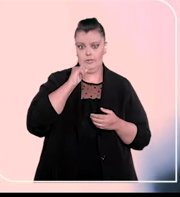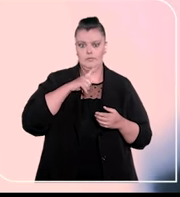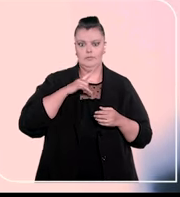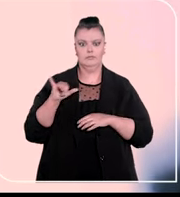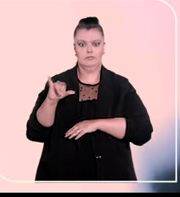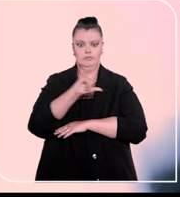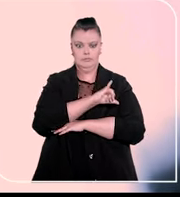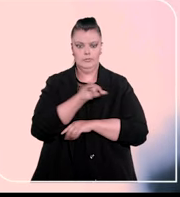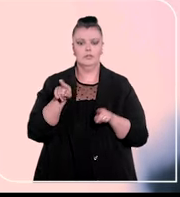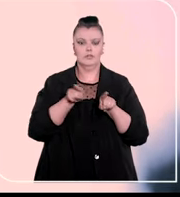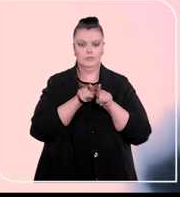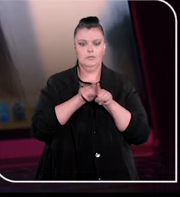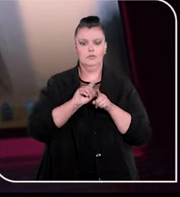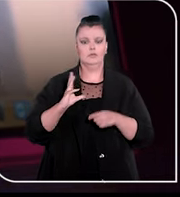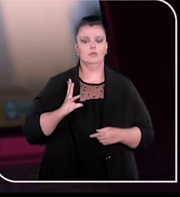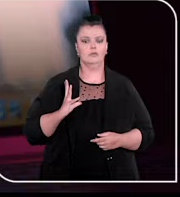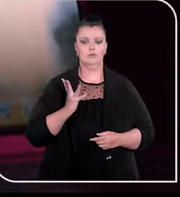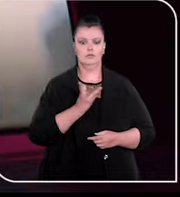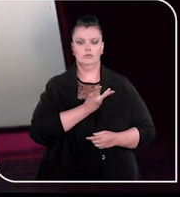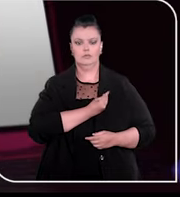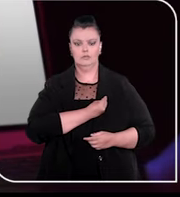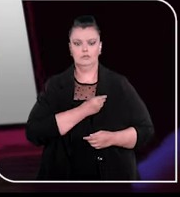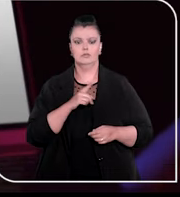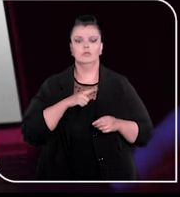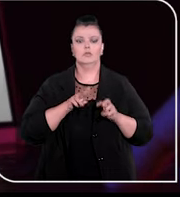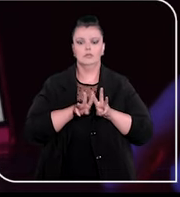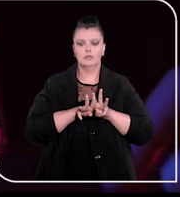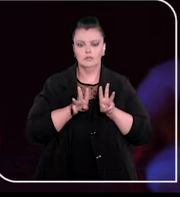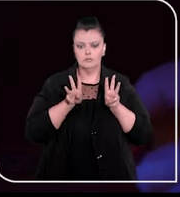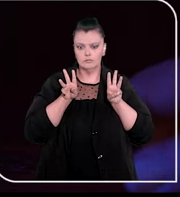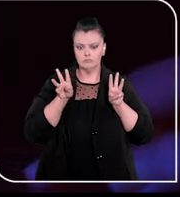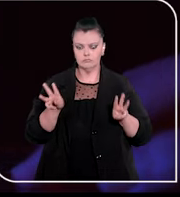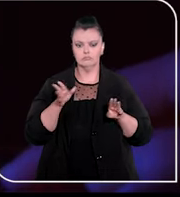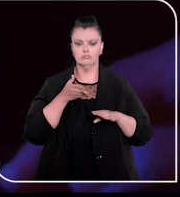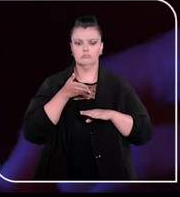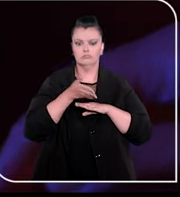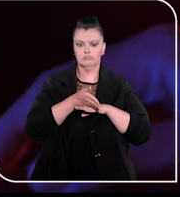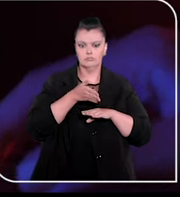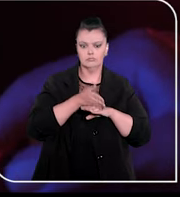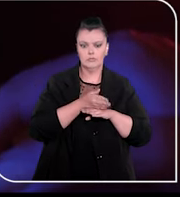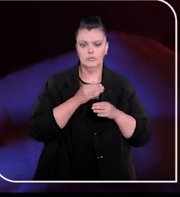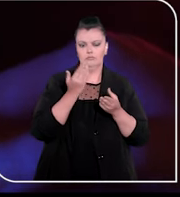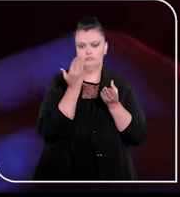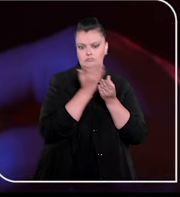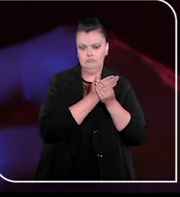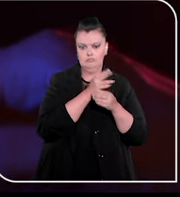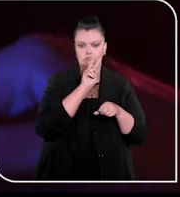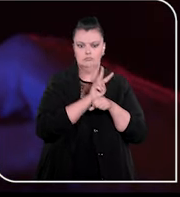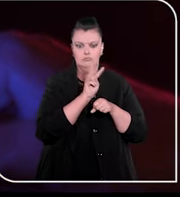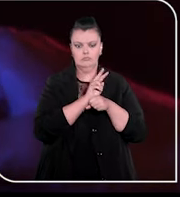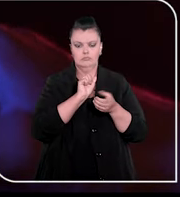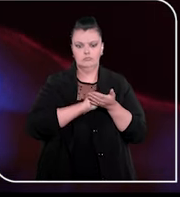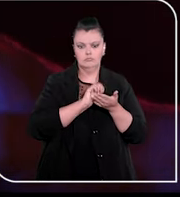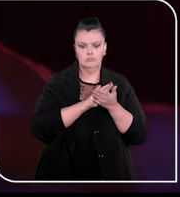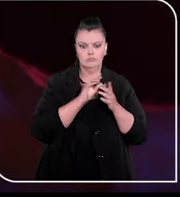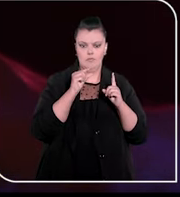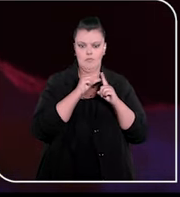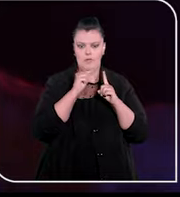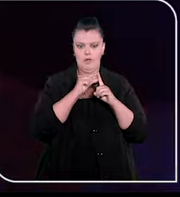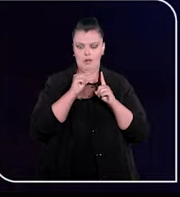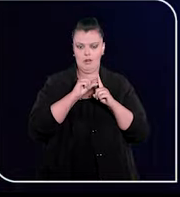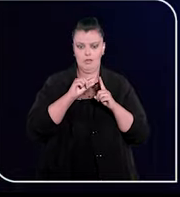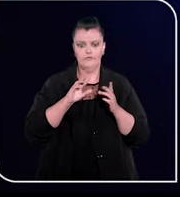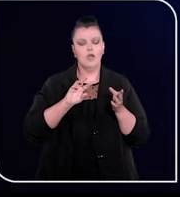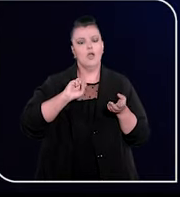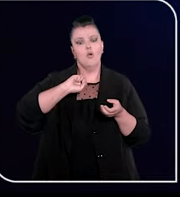nome de pessoas transgênero. Na página, é possível acessar o inteiro teor dos julgados, utilizar palavras-chave